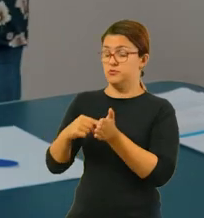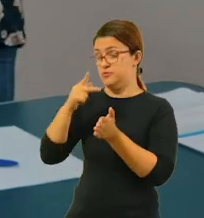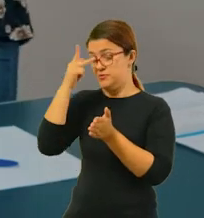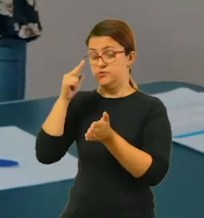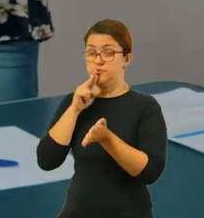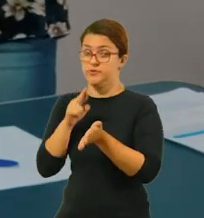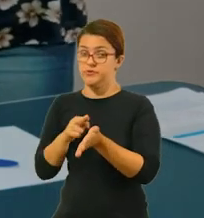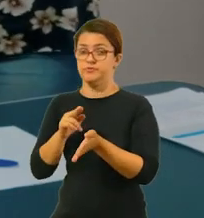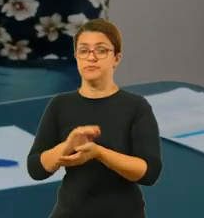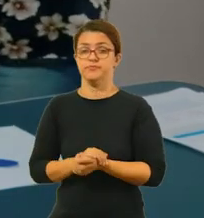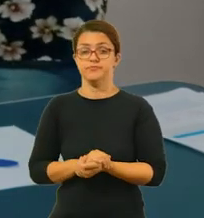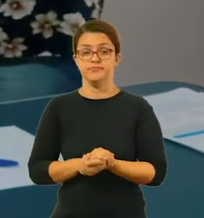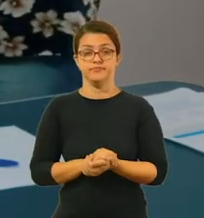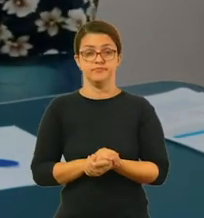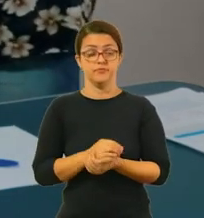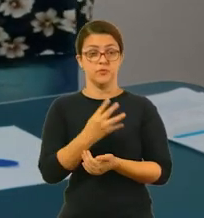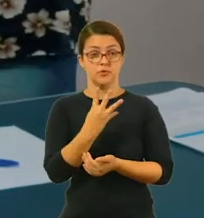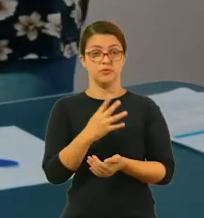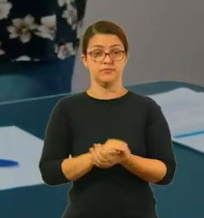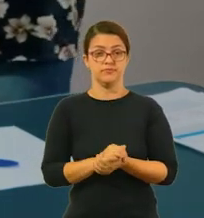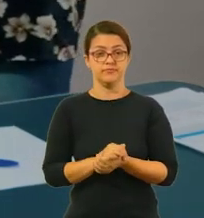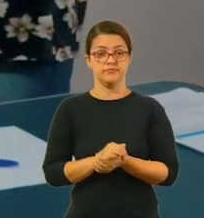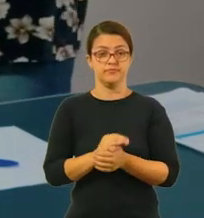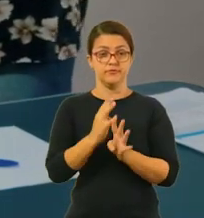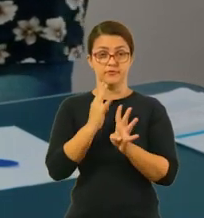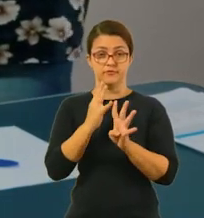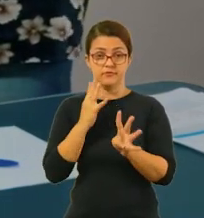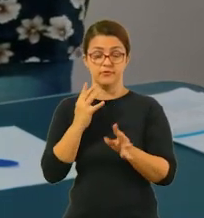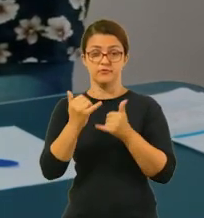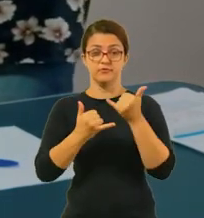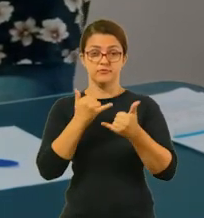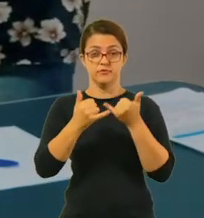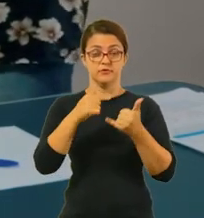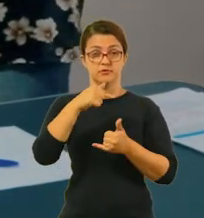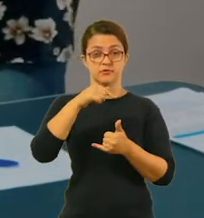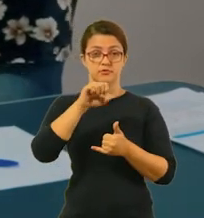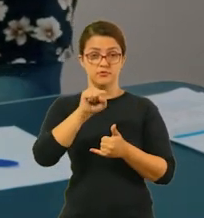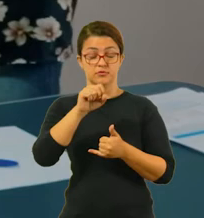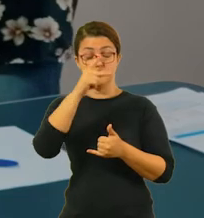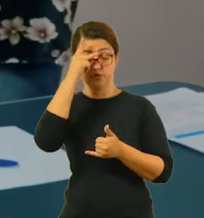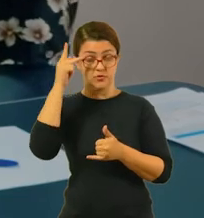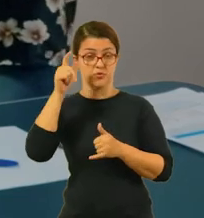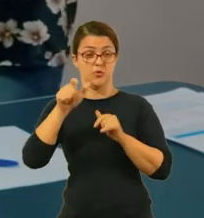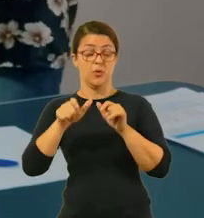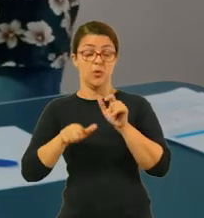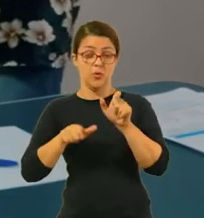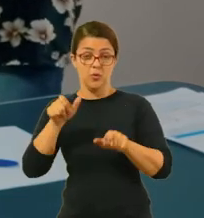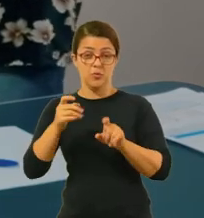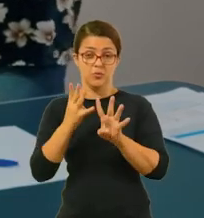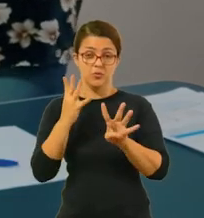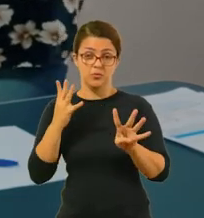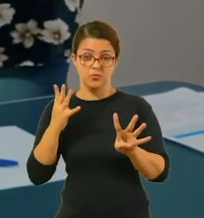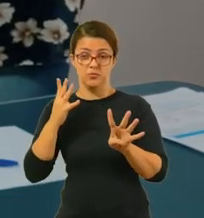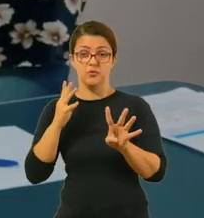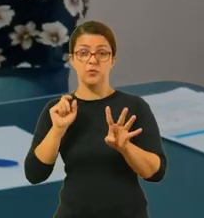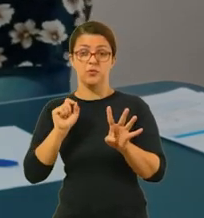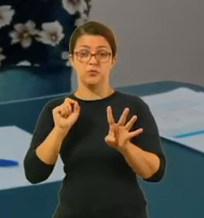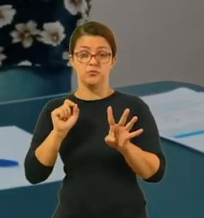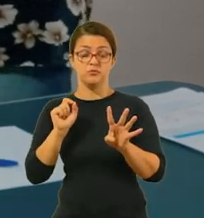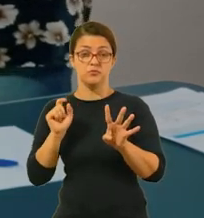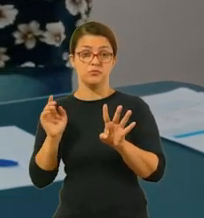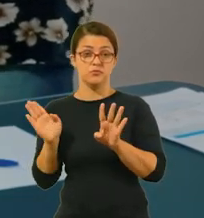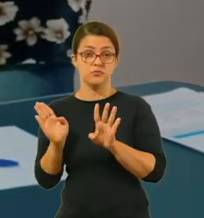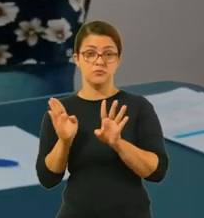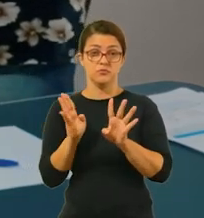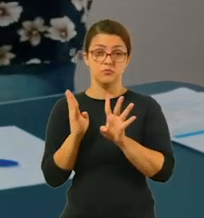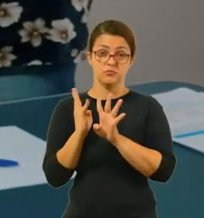Na 4, na fila de um brinquedo estão 278 pessoas e a cada rodada de funcionamento entram 8